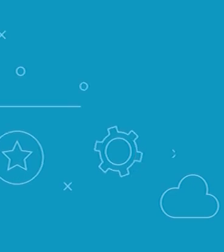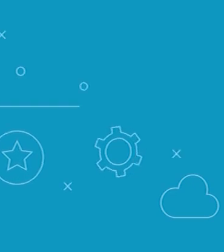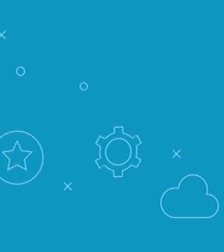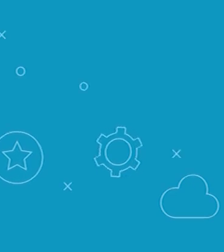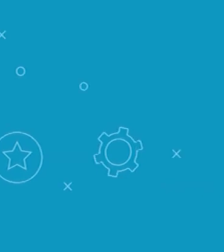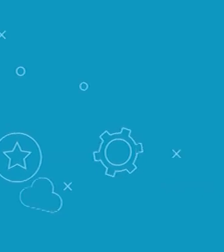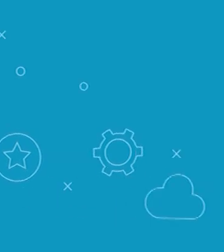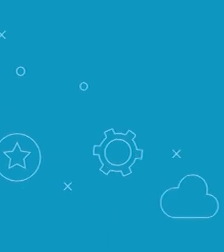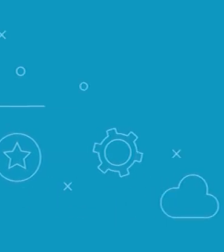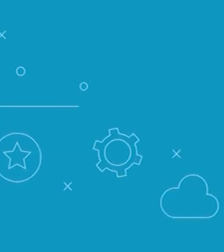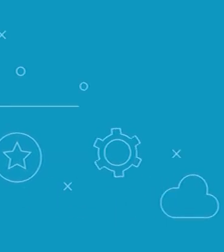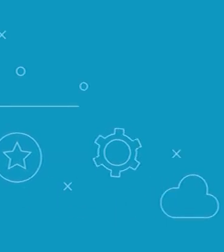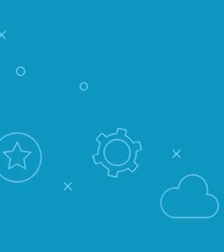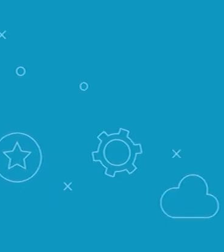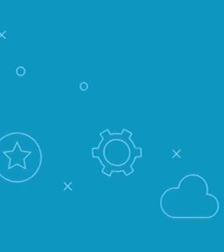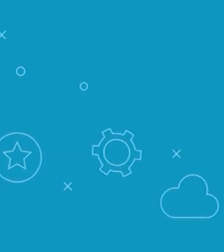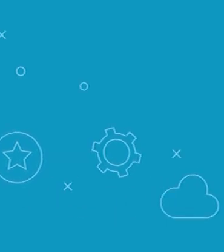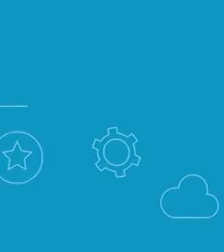Tchau!